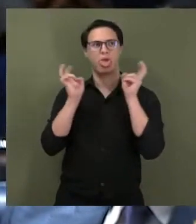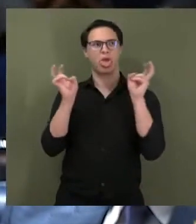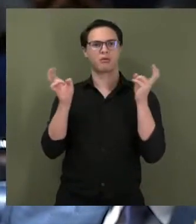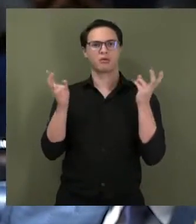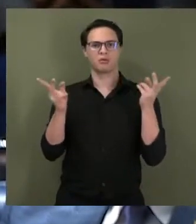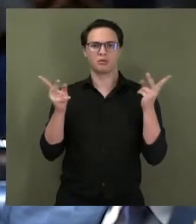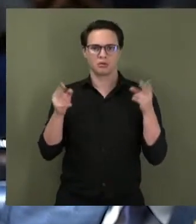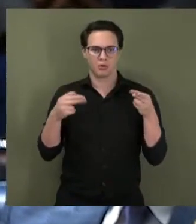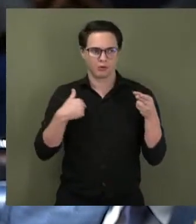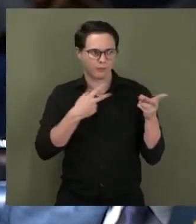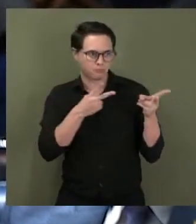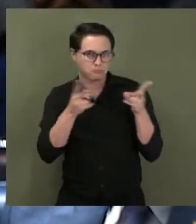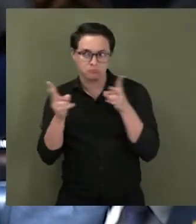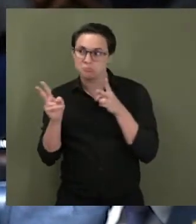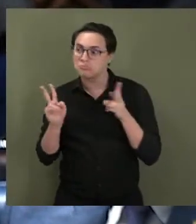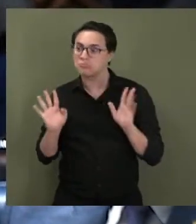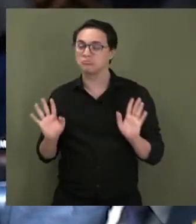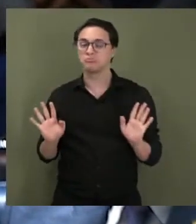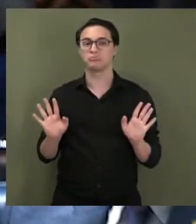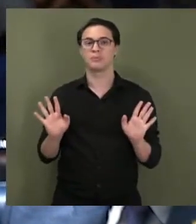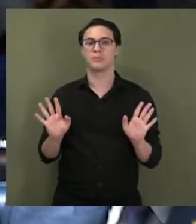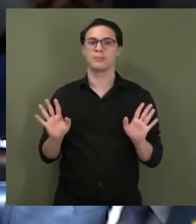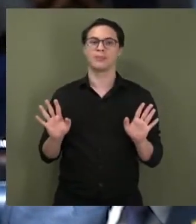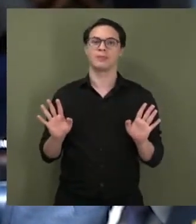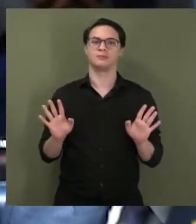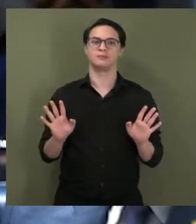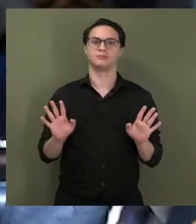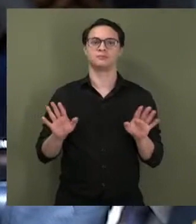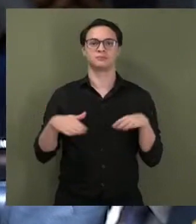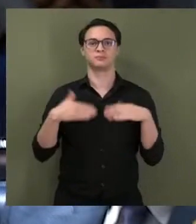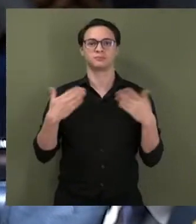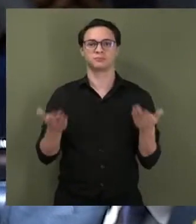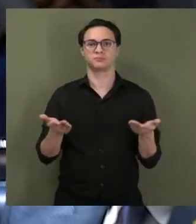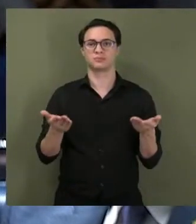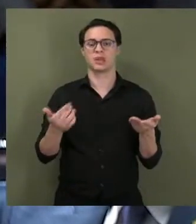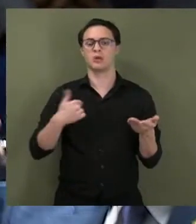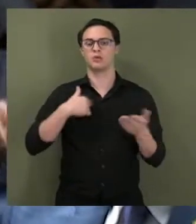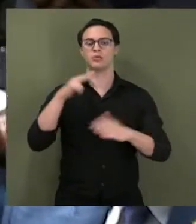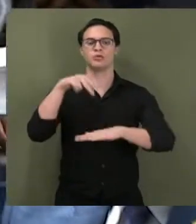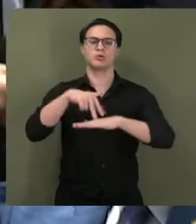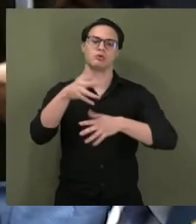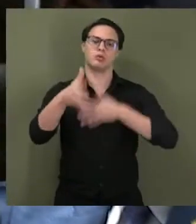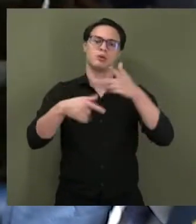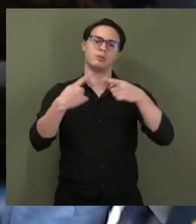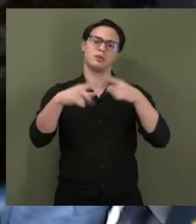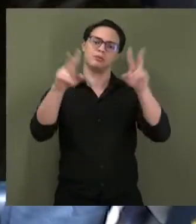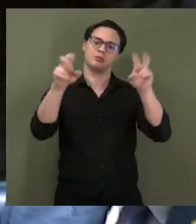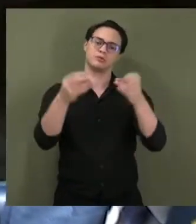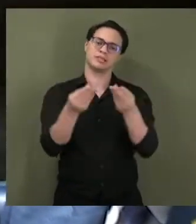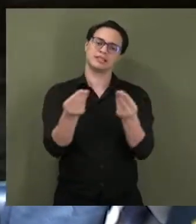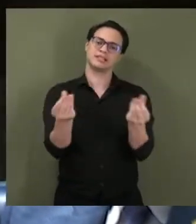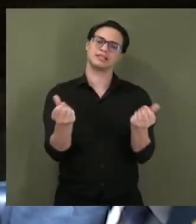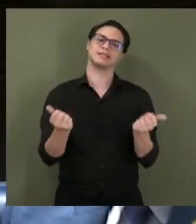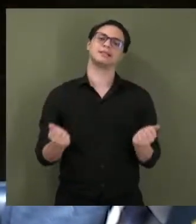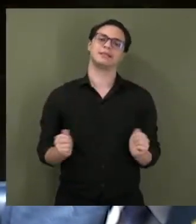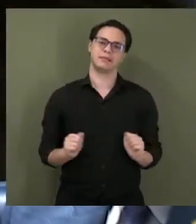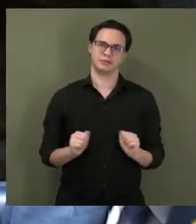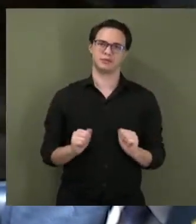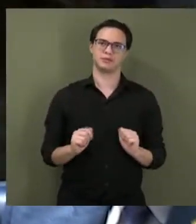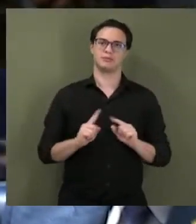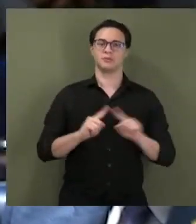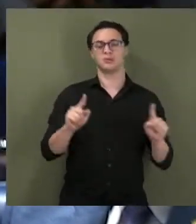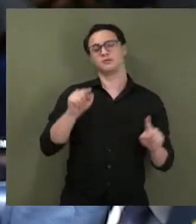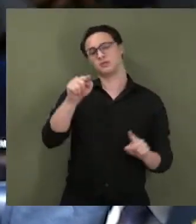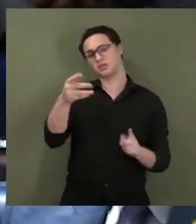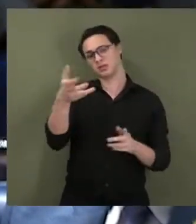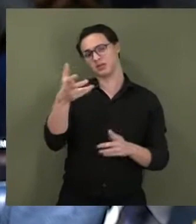essa histeria toda. Então, eu não trouxe esse assunto à baila, porque é um assunto muito delicado. Mas a V. Exª fez questão